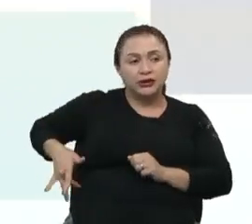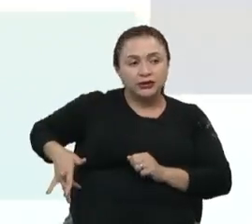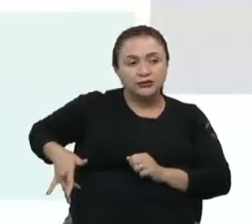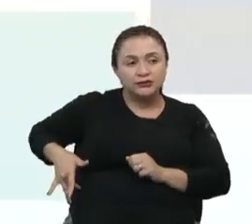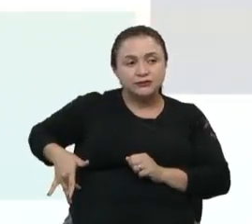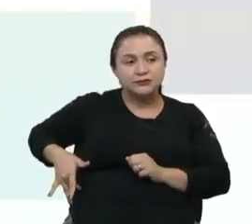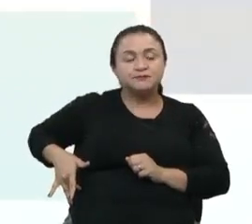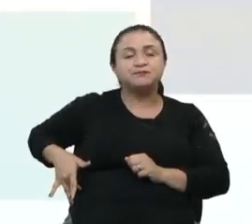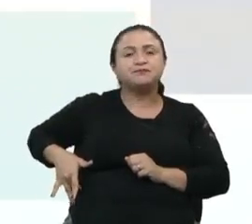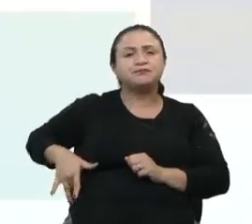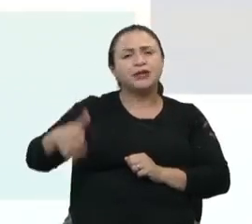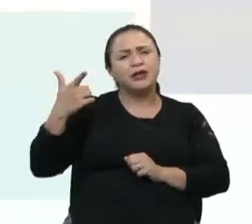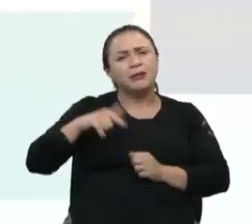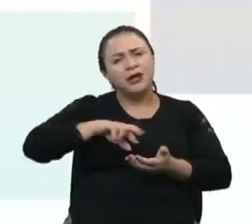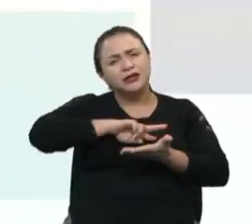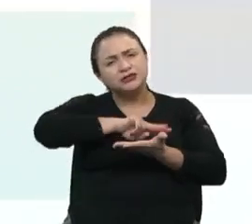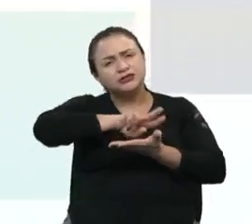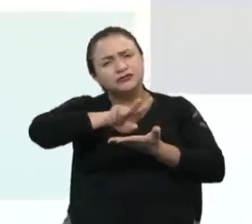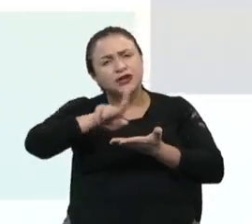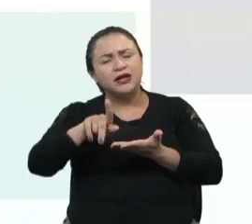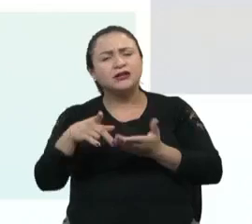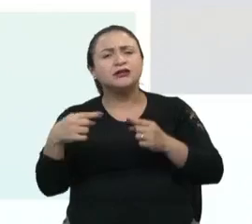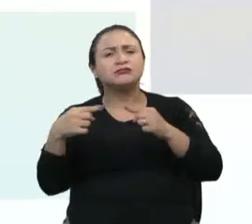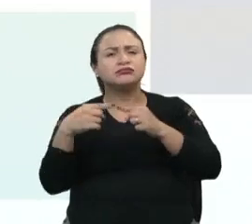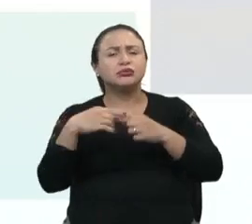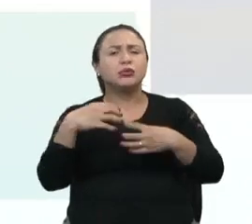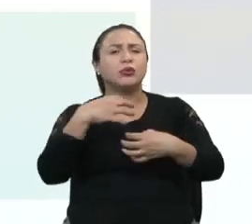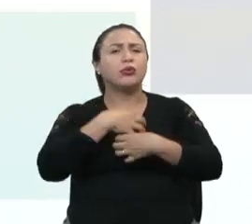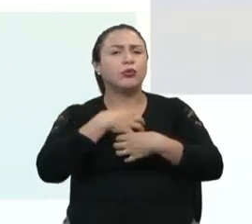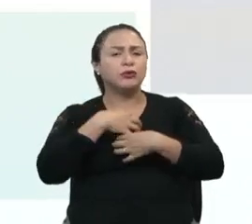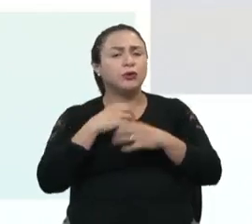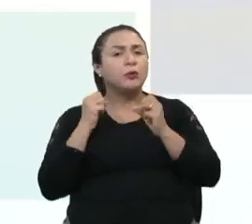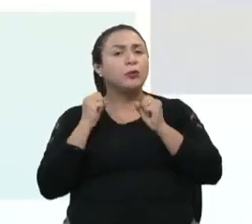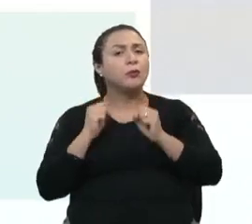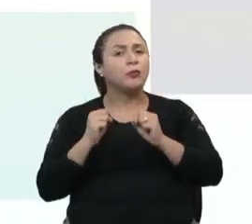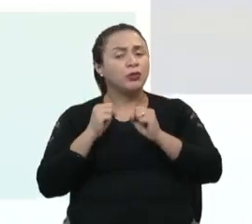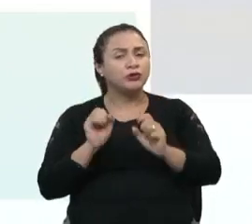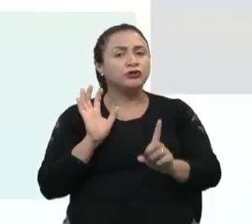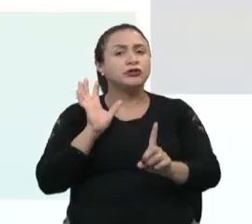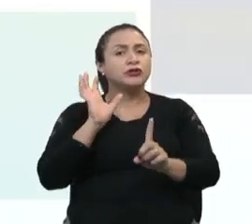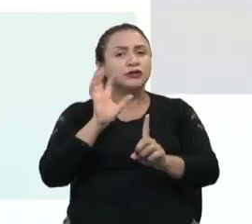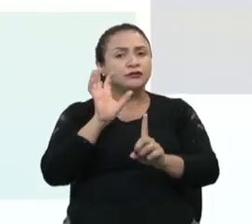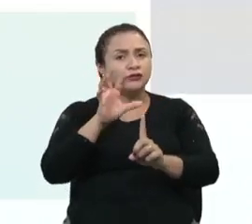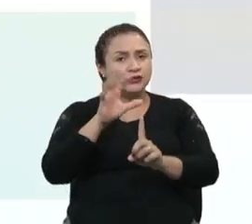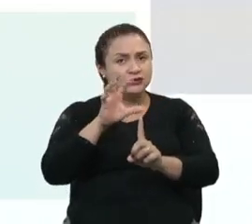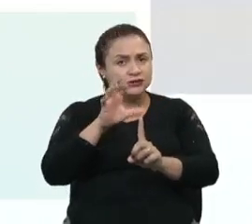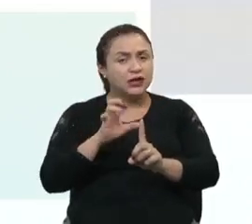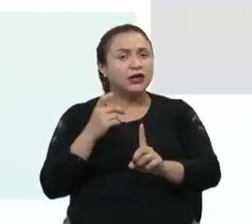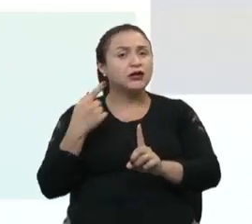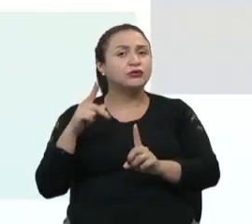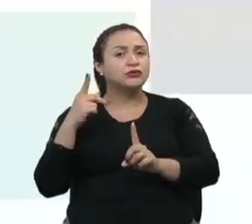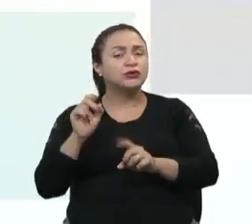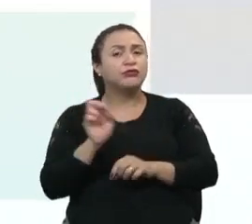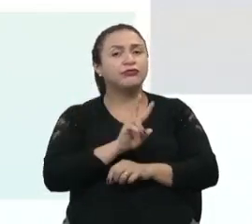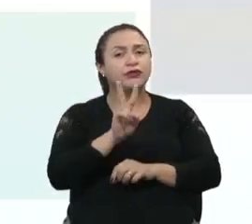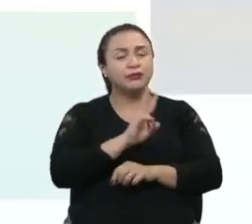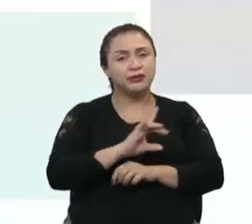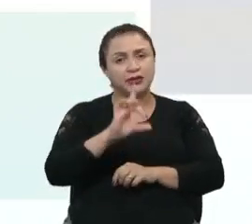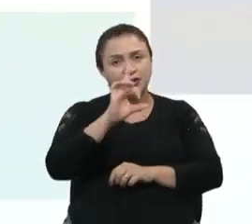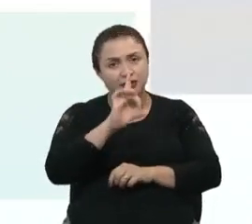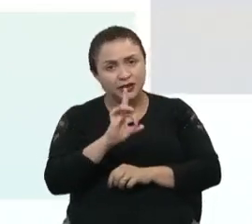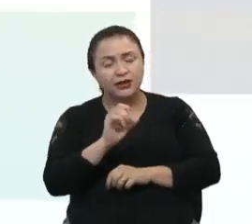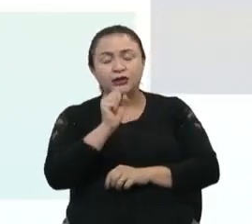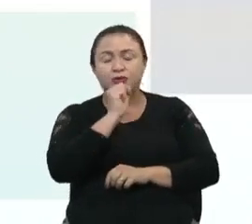e vários fatores comportamentais também que podem interferir no status de vitamina D do